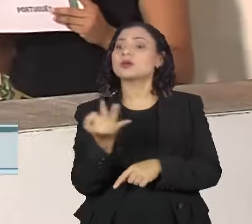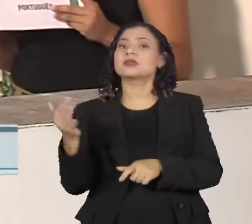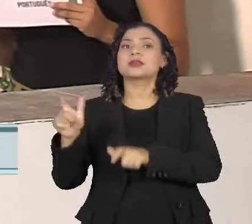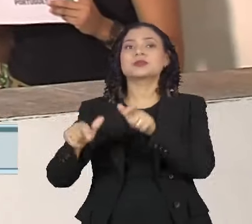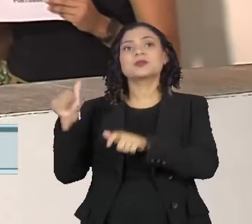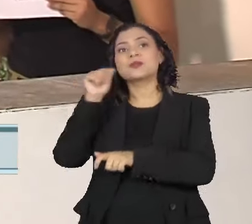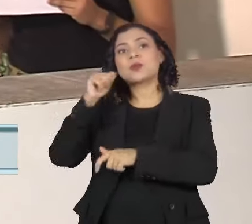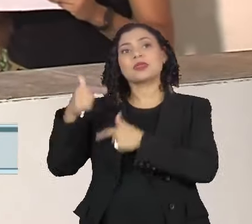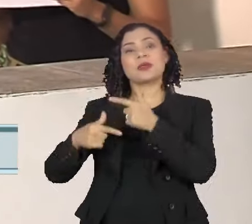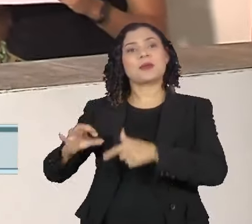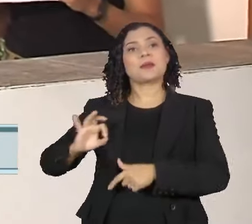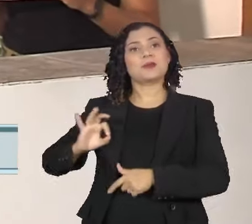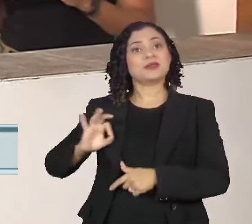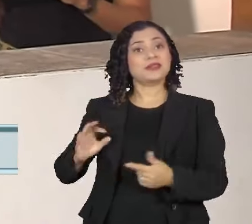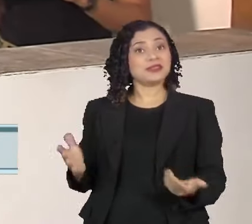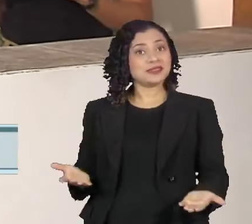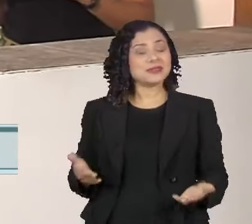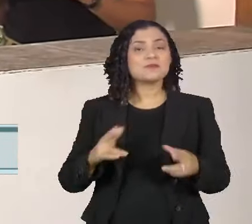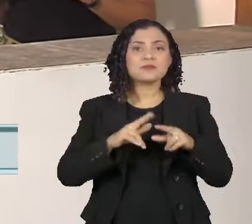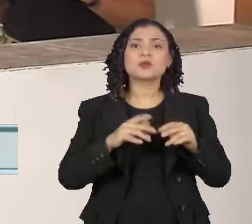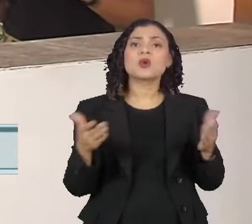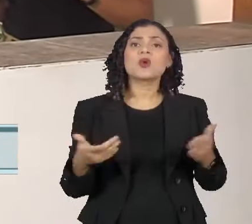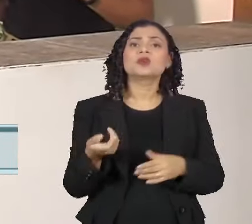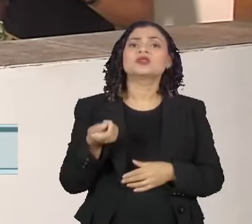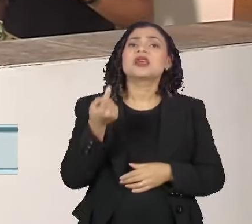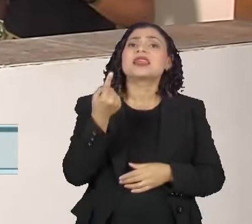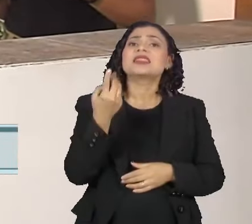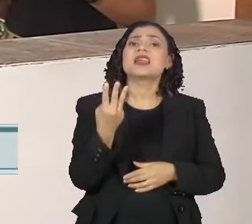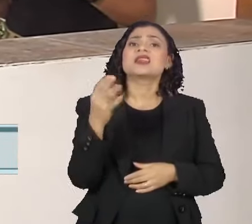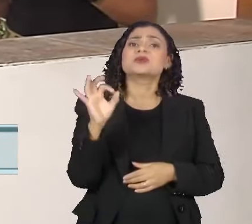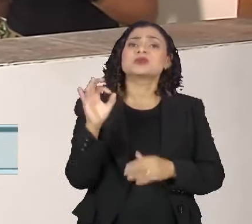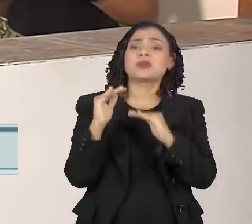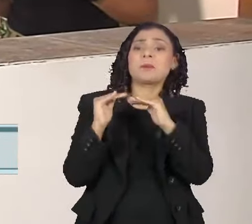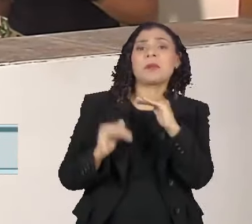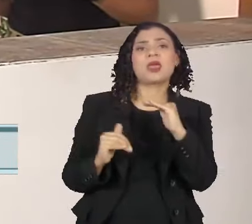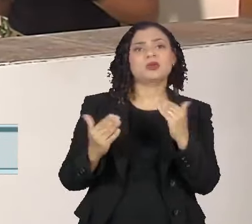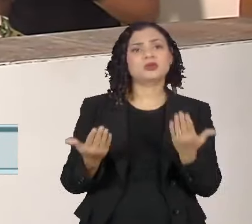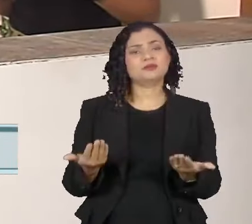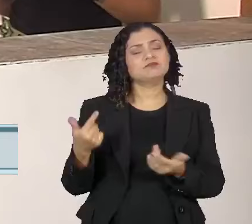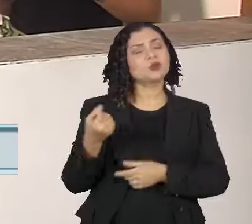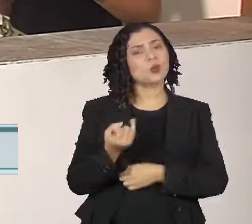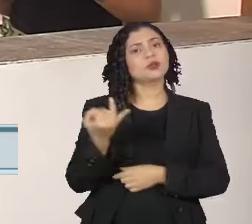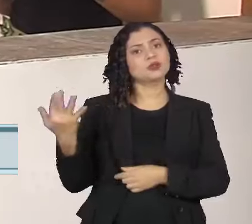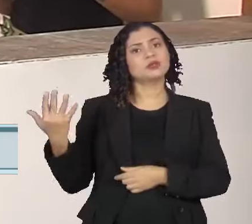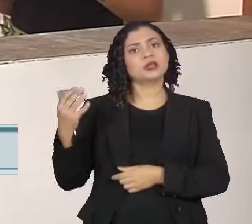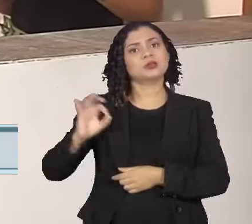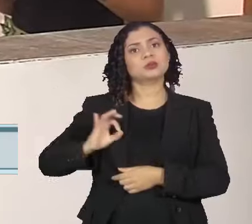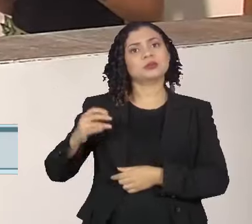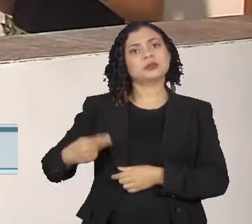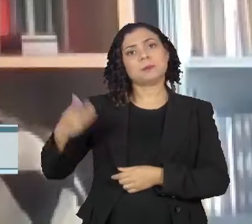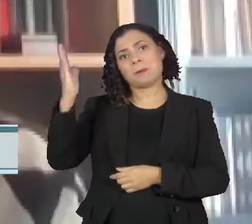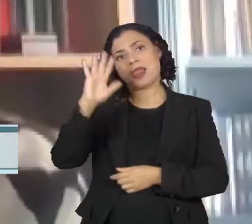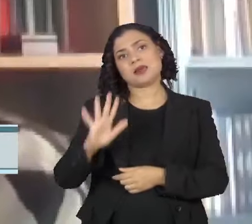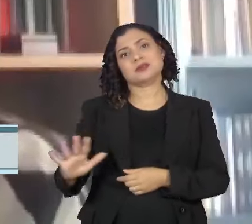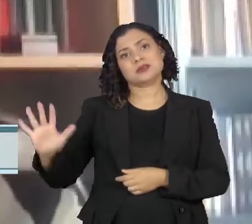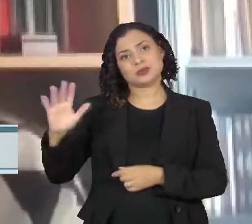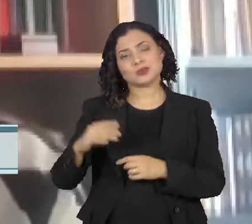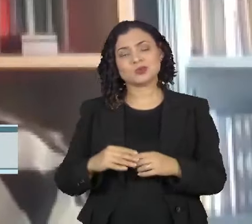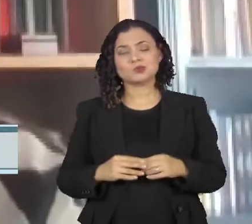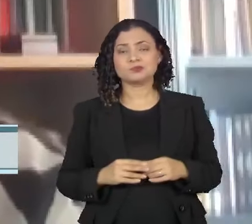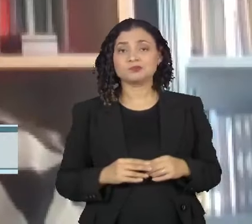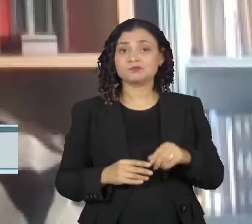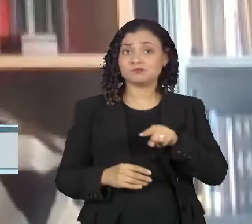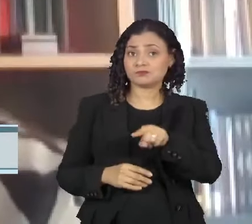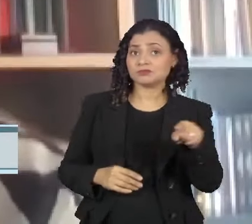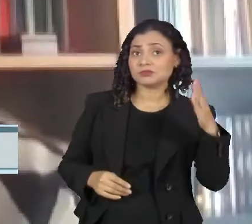policiais. Hoje, elas representam menos de 13% dos efetivos das PMs estaduais do Brasil. Para se ter uma